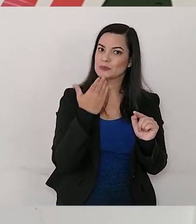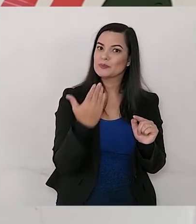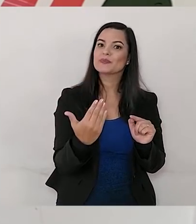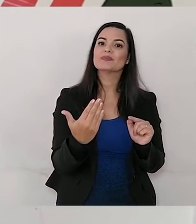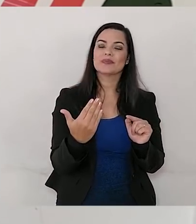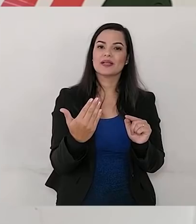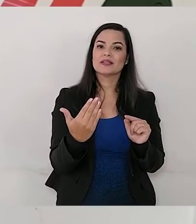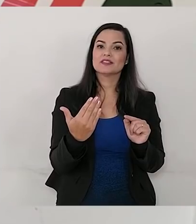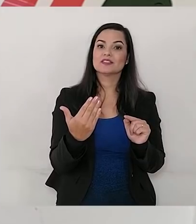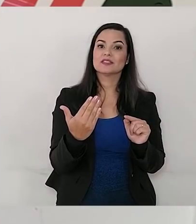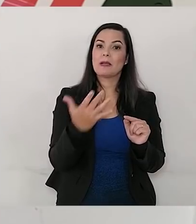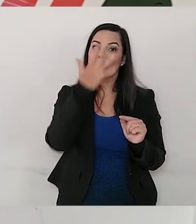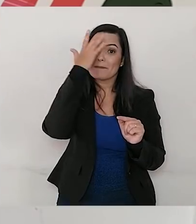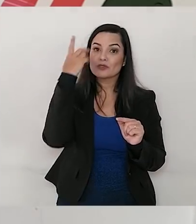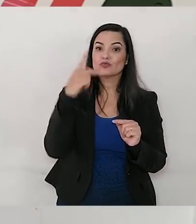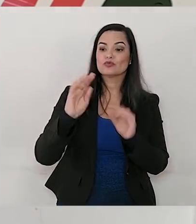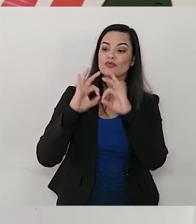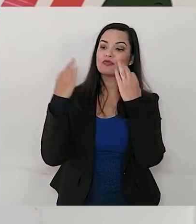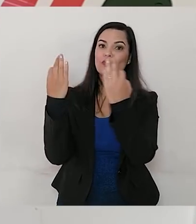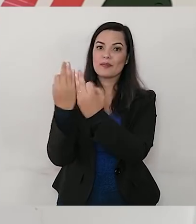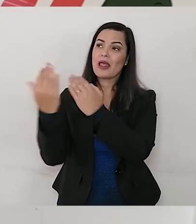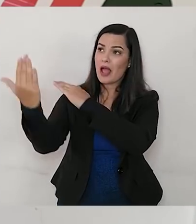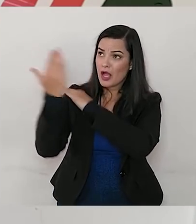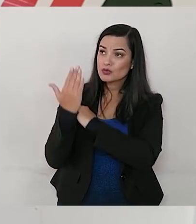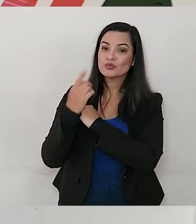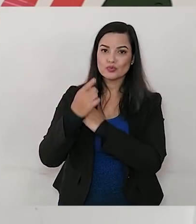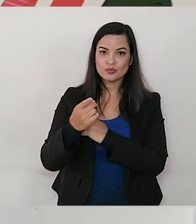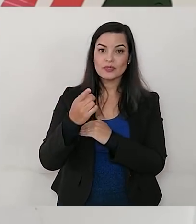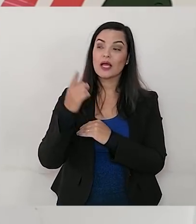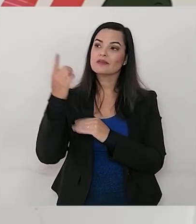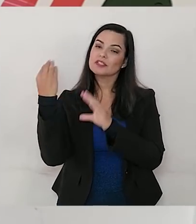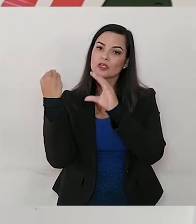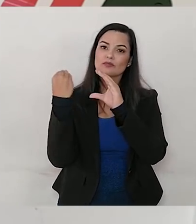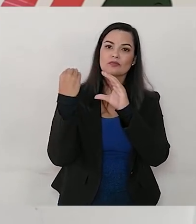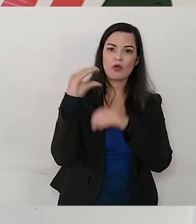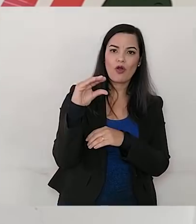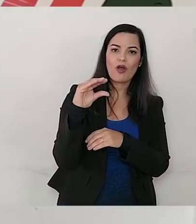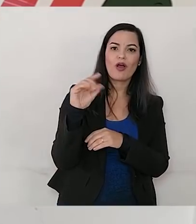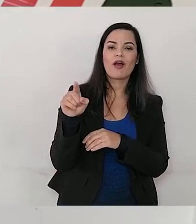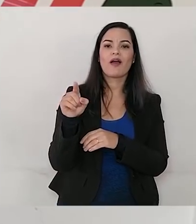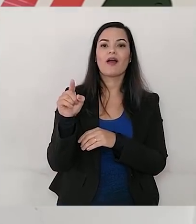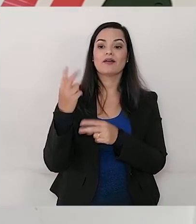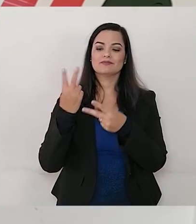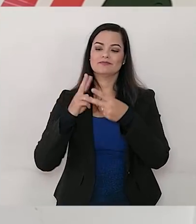para algum familiar e vocês vão postar esse vídeo com a hashtag